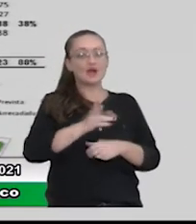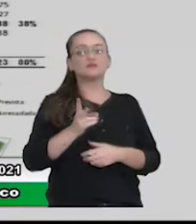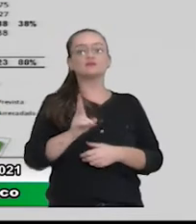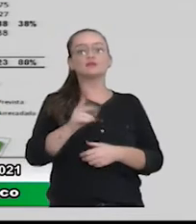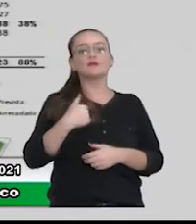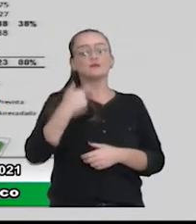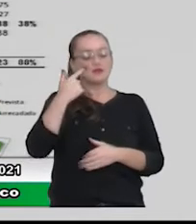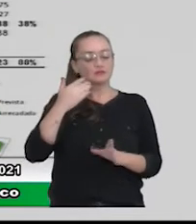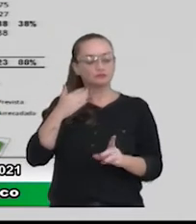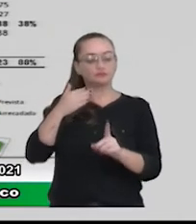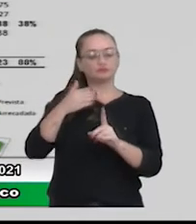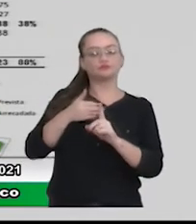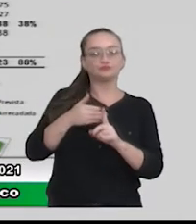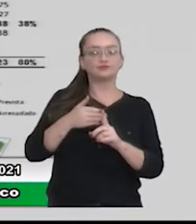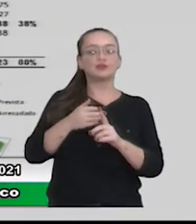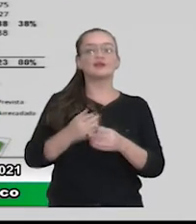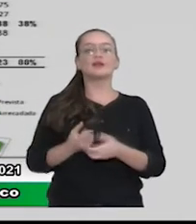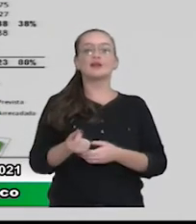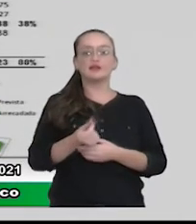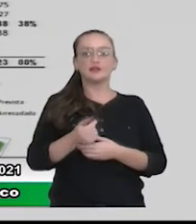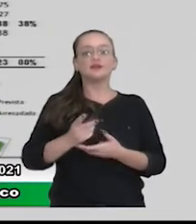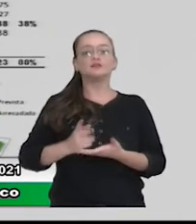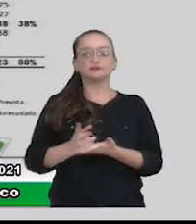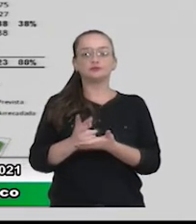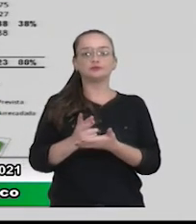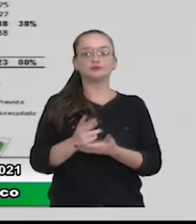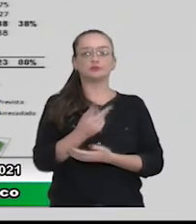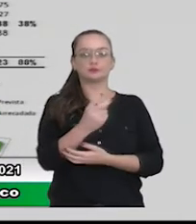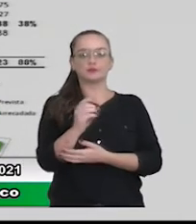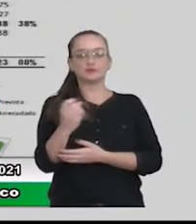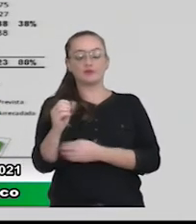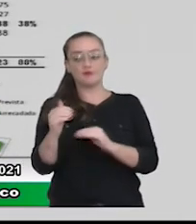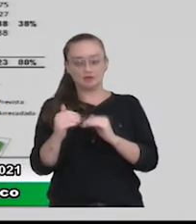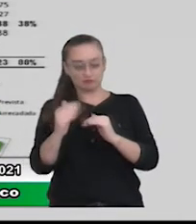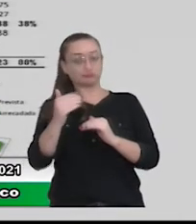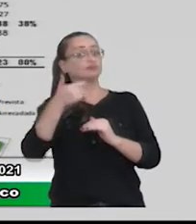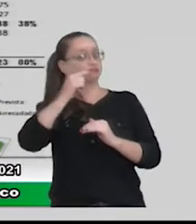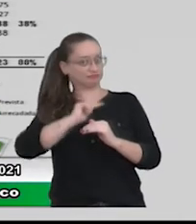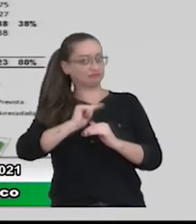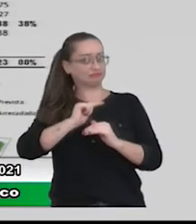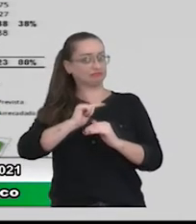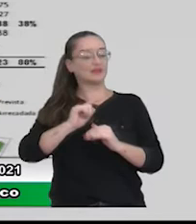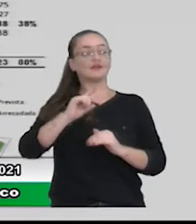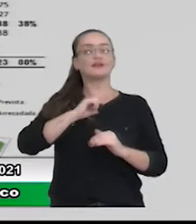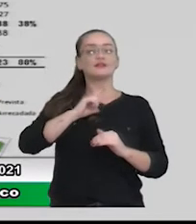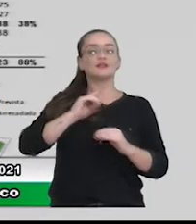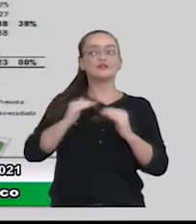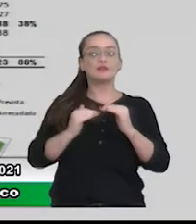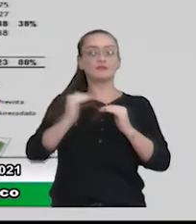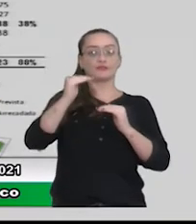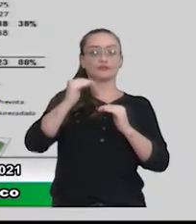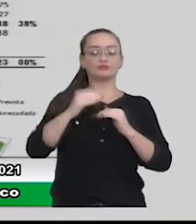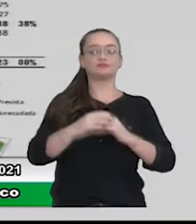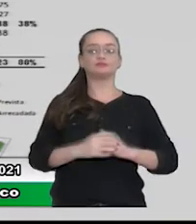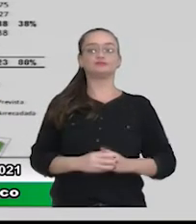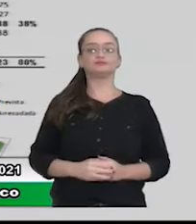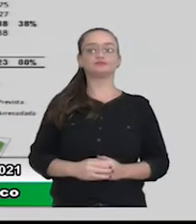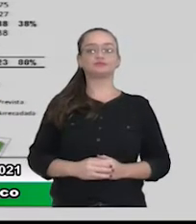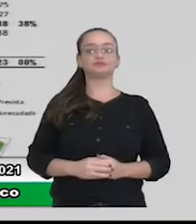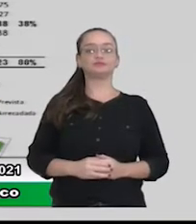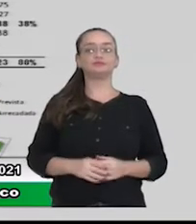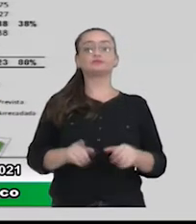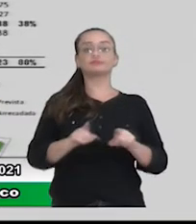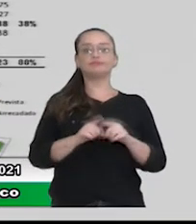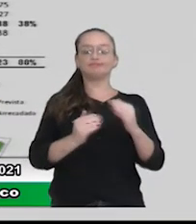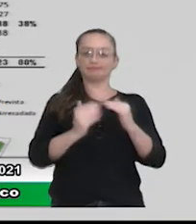alcançando nas receitas correntes. Em 2019, a gente até superou essa expectativa. A gente teve uma receita extraordinária que, inclusive,